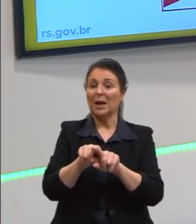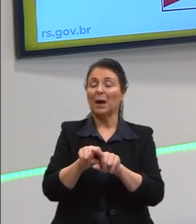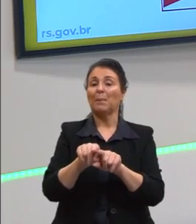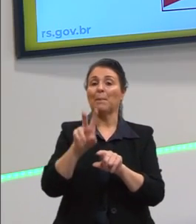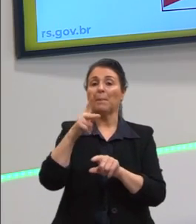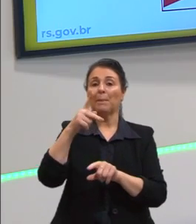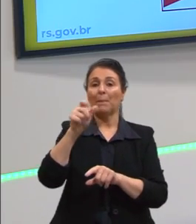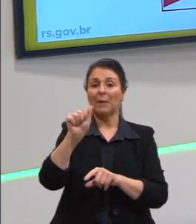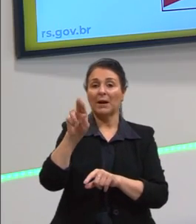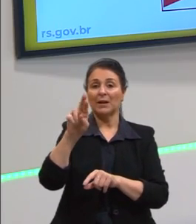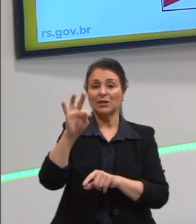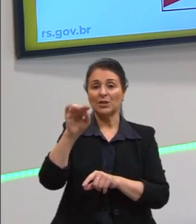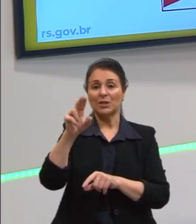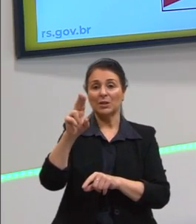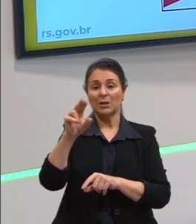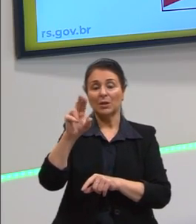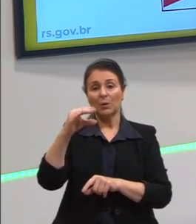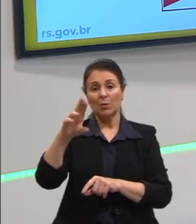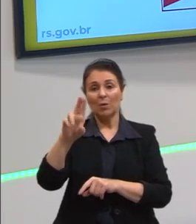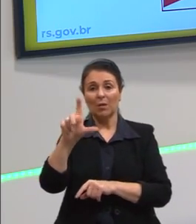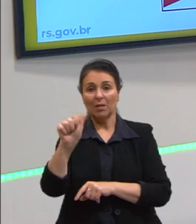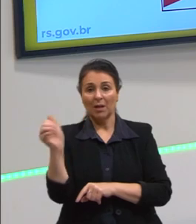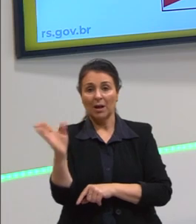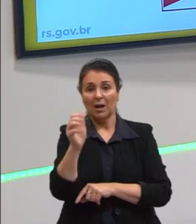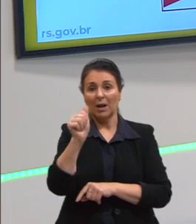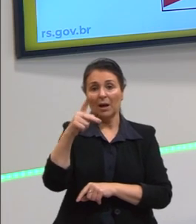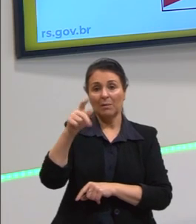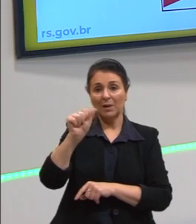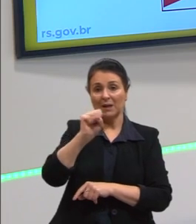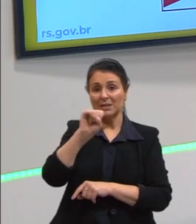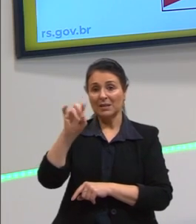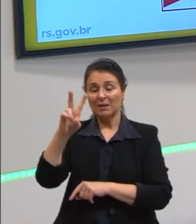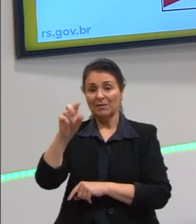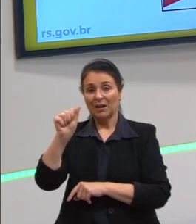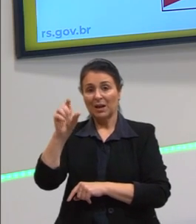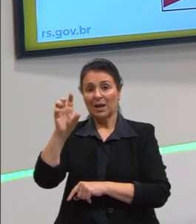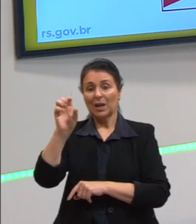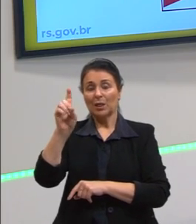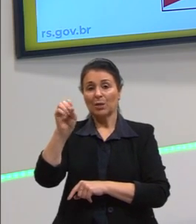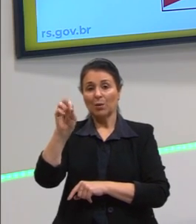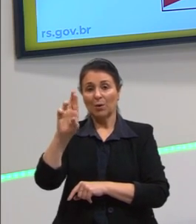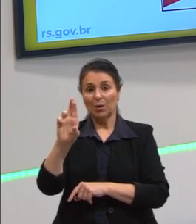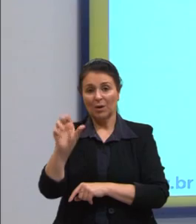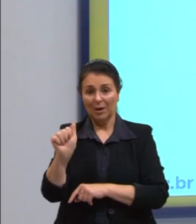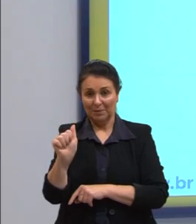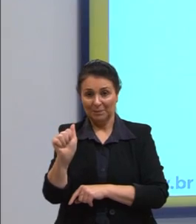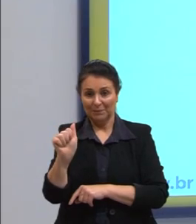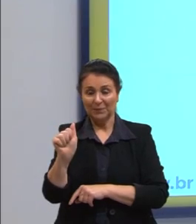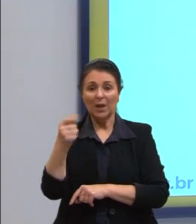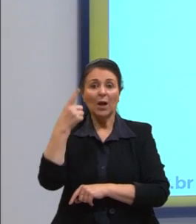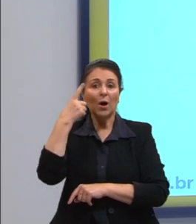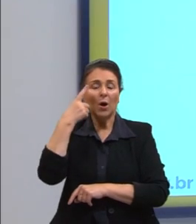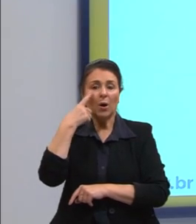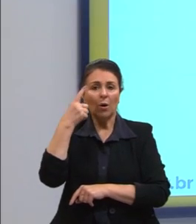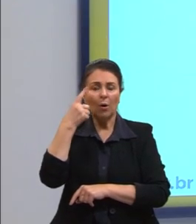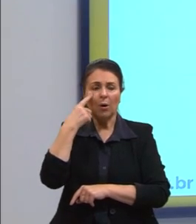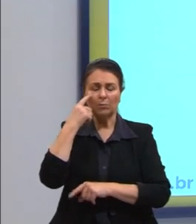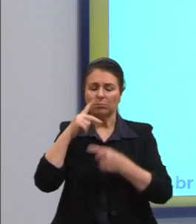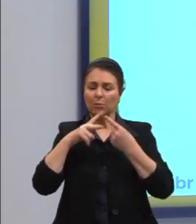chama de índice de indeterminação do sujeito. Olhem o exemplo. Consertam-se